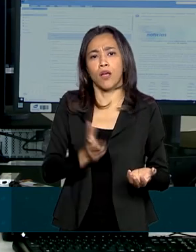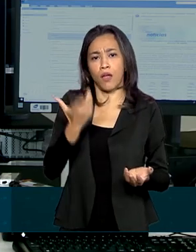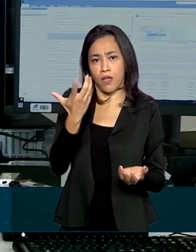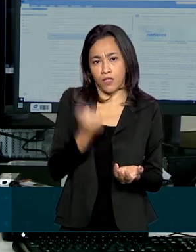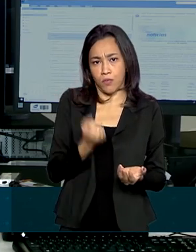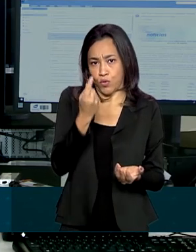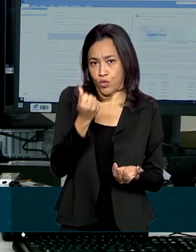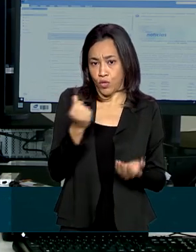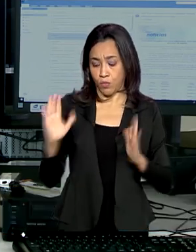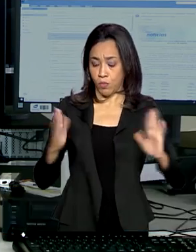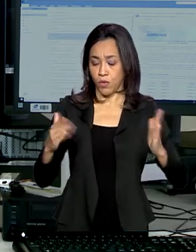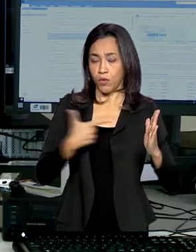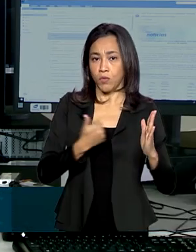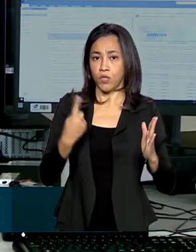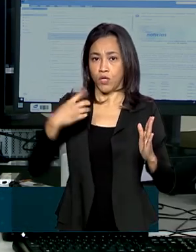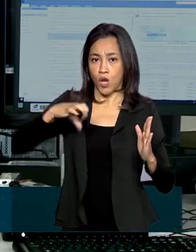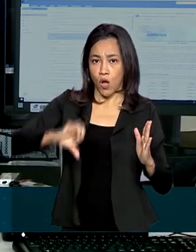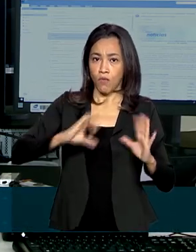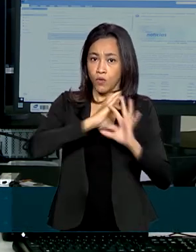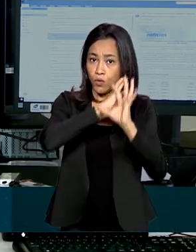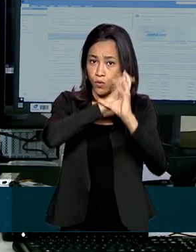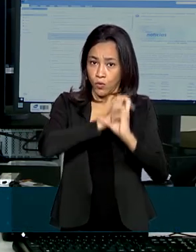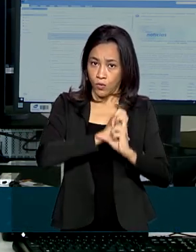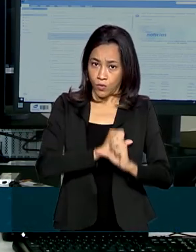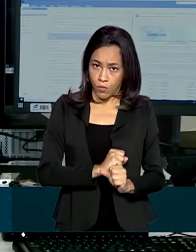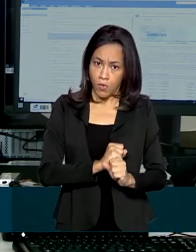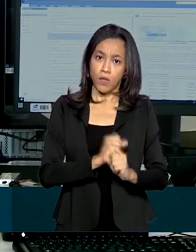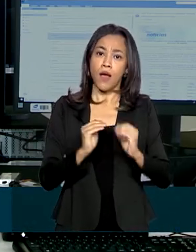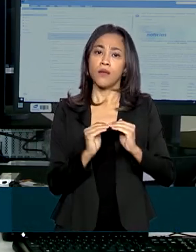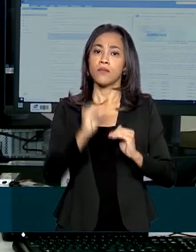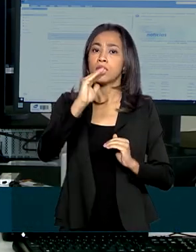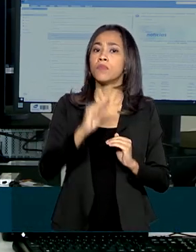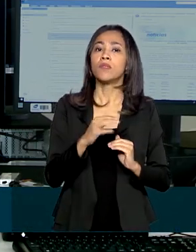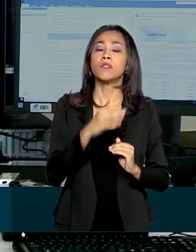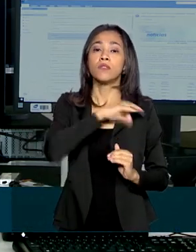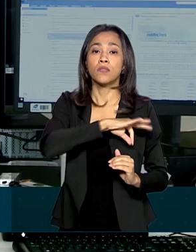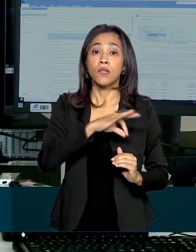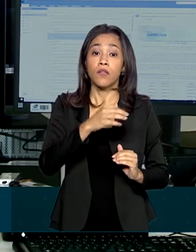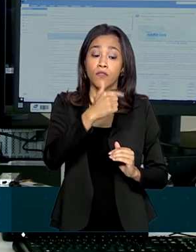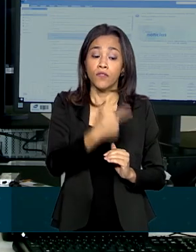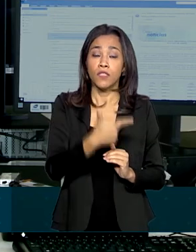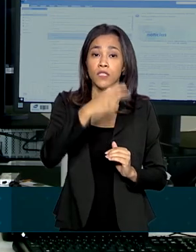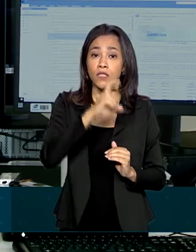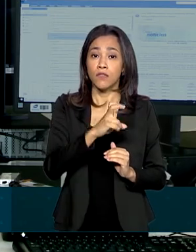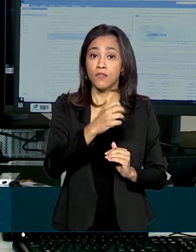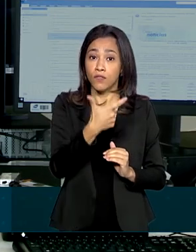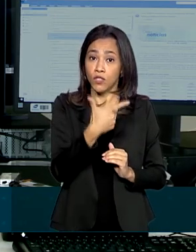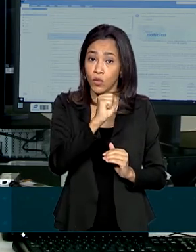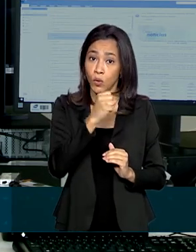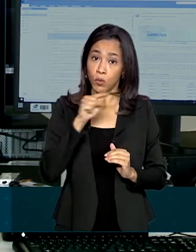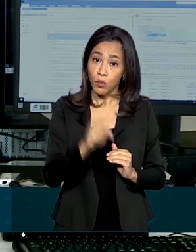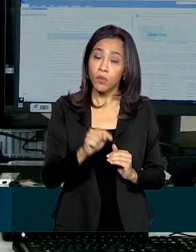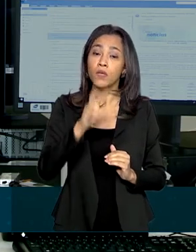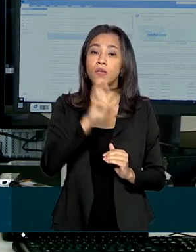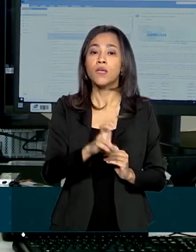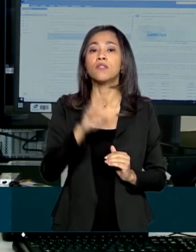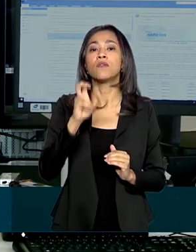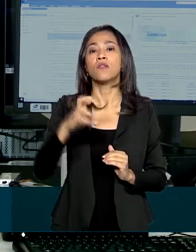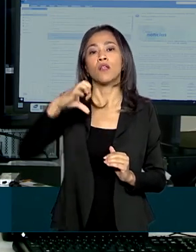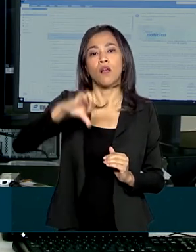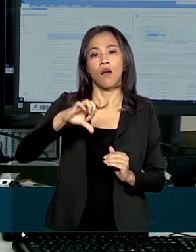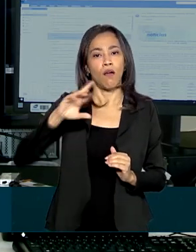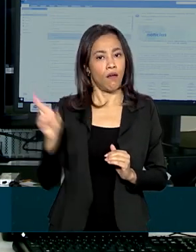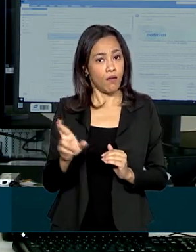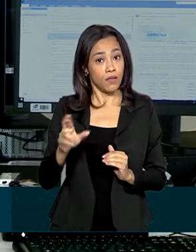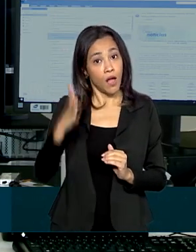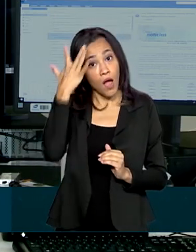2019, rendimentos tributáveis acima de R$ 28.559,00. Lembrando